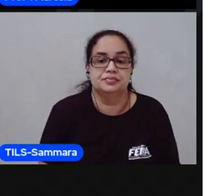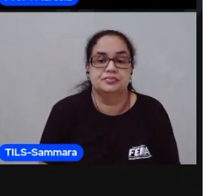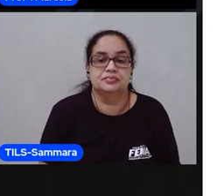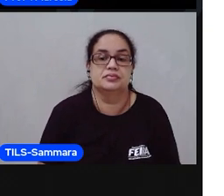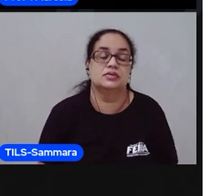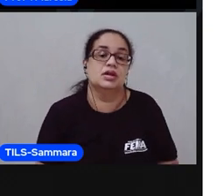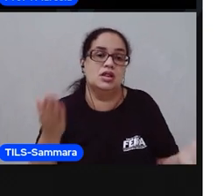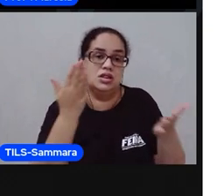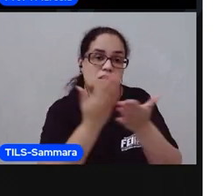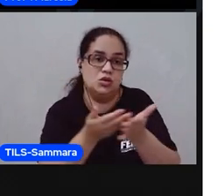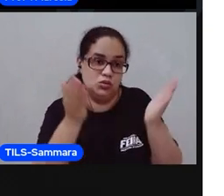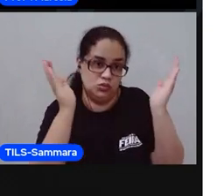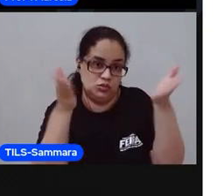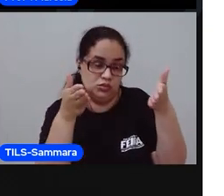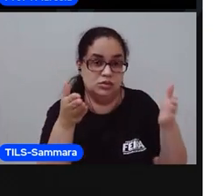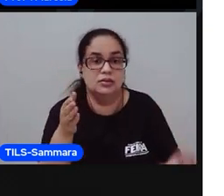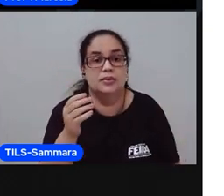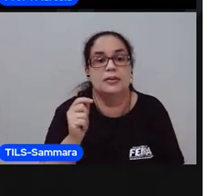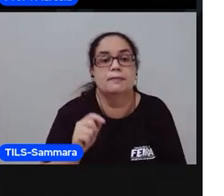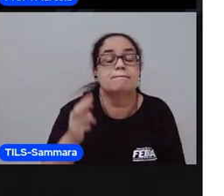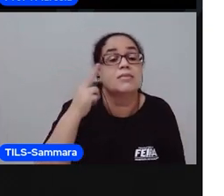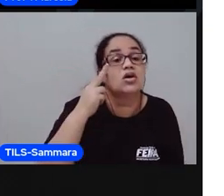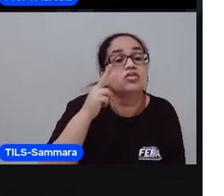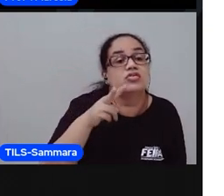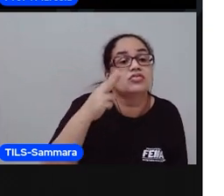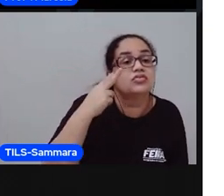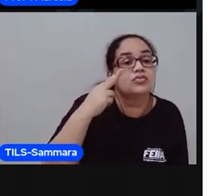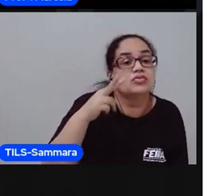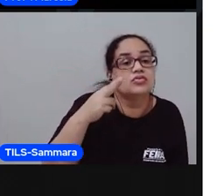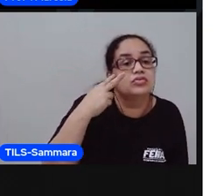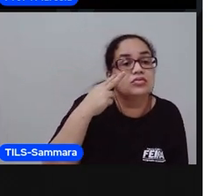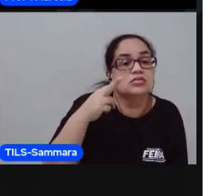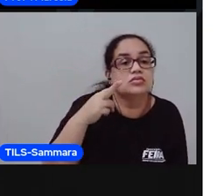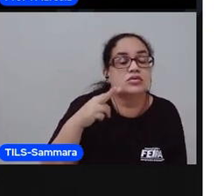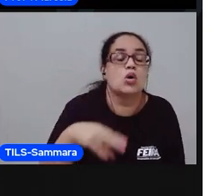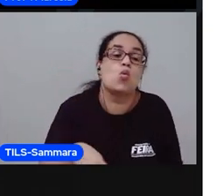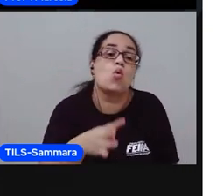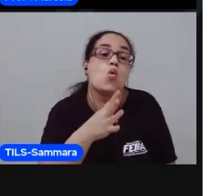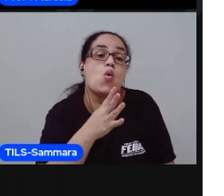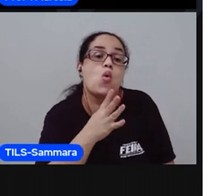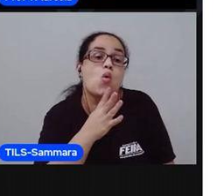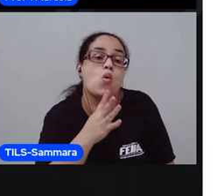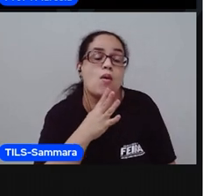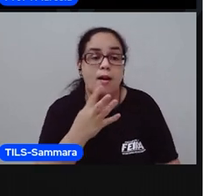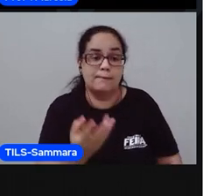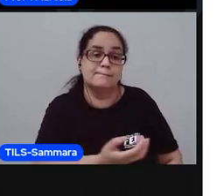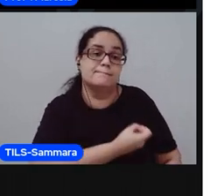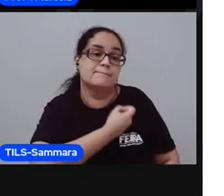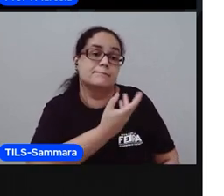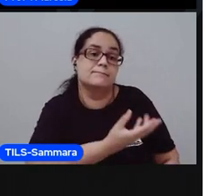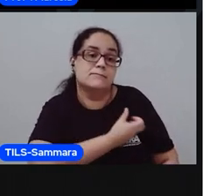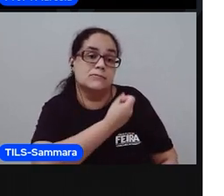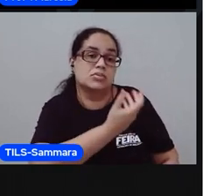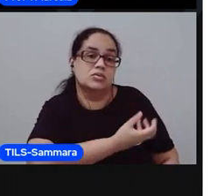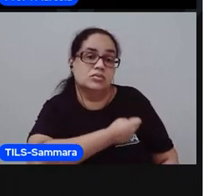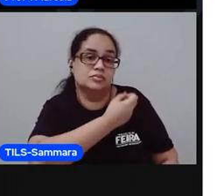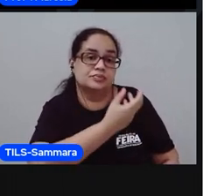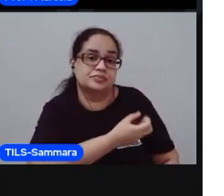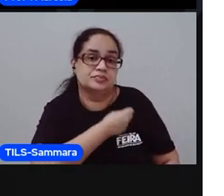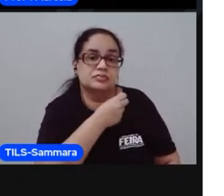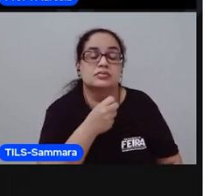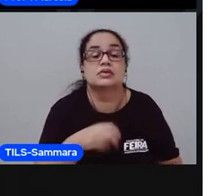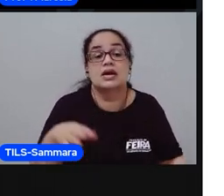Na aula de hoje, a gente viu, conheceu um poema, poema